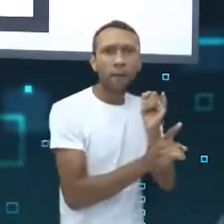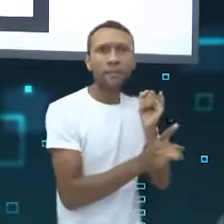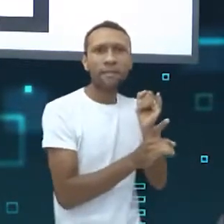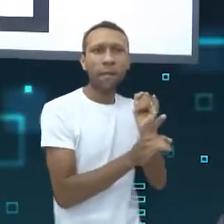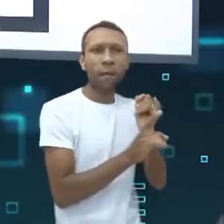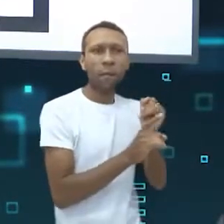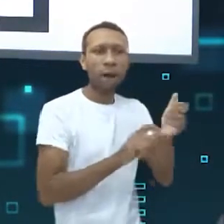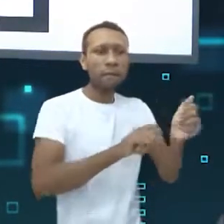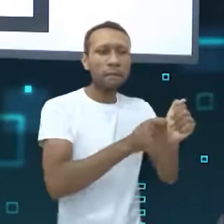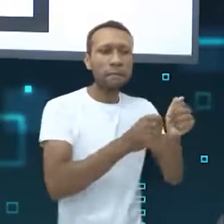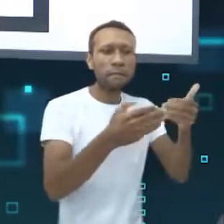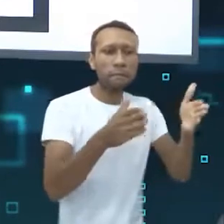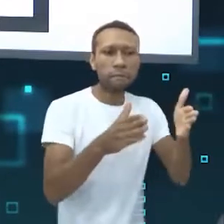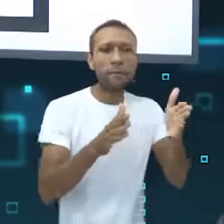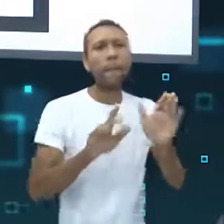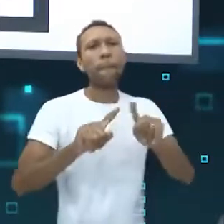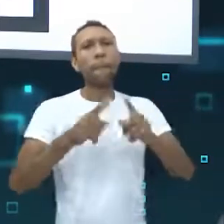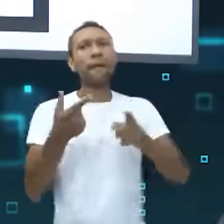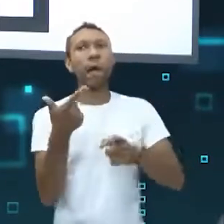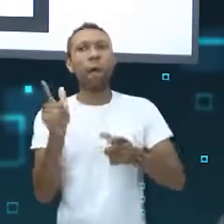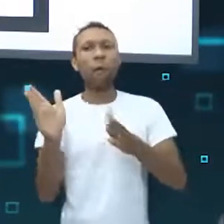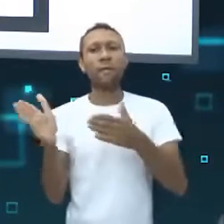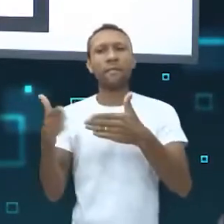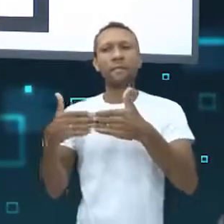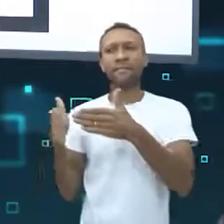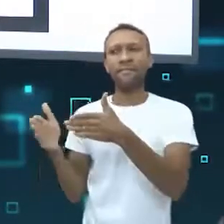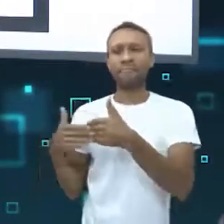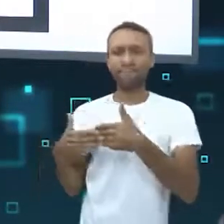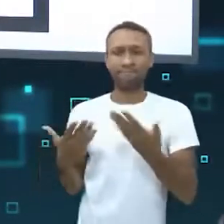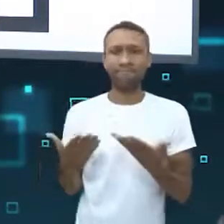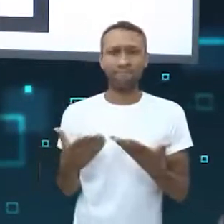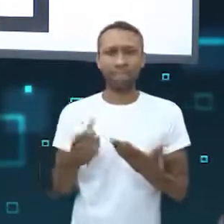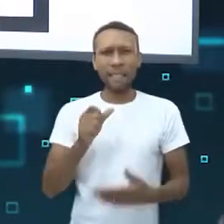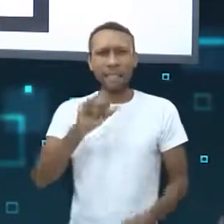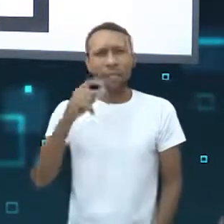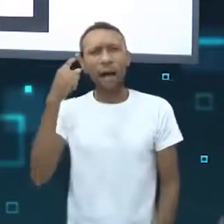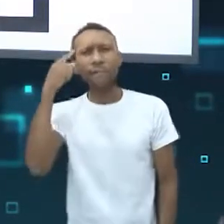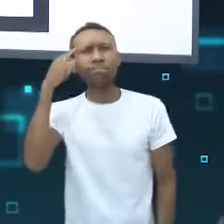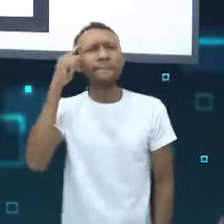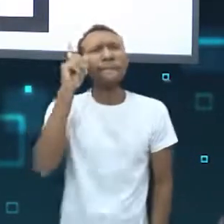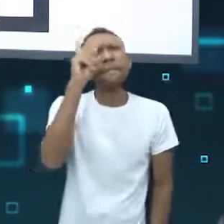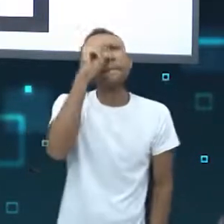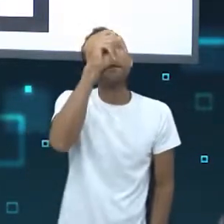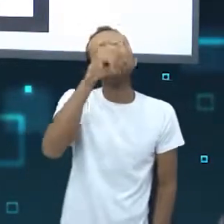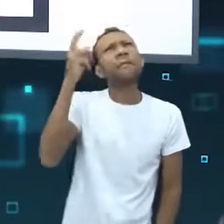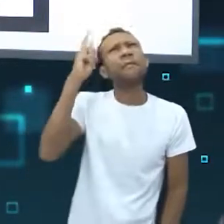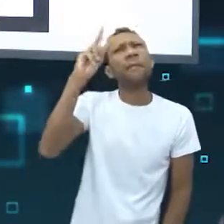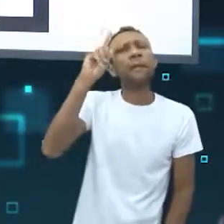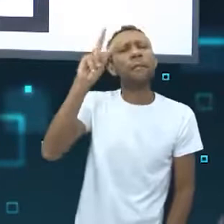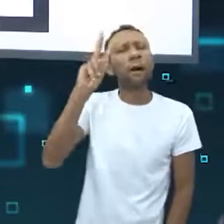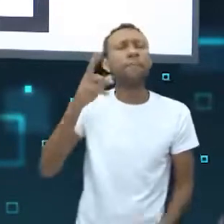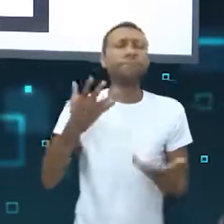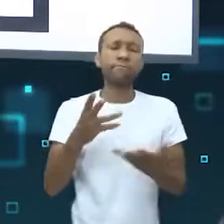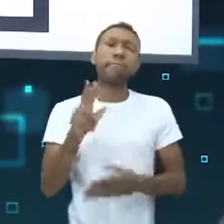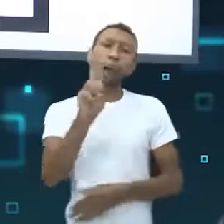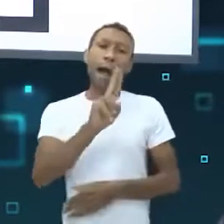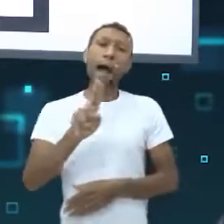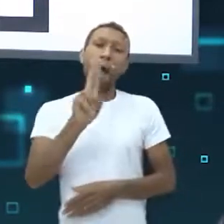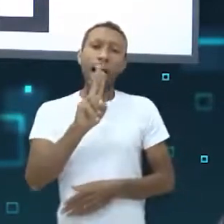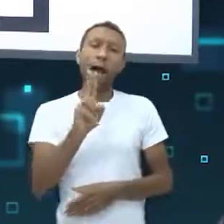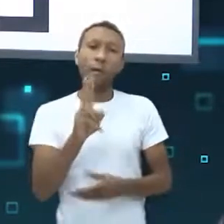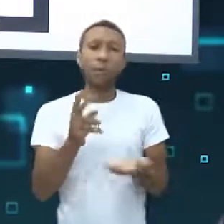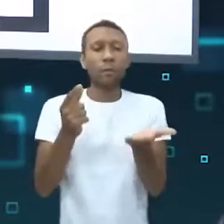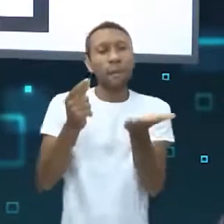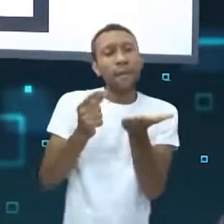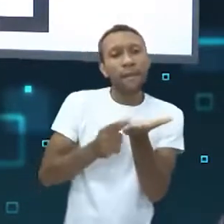todas as suas contas e o prejuízo vai ser bem maior. Se ficar difícil de lembrar de todas, você pode usar um gerenciador